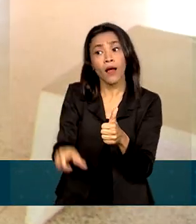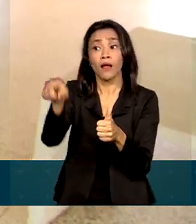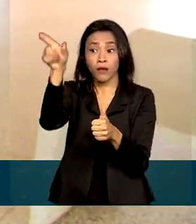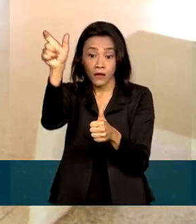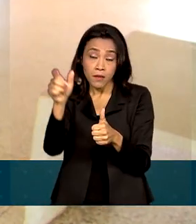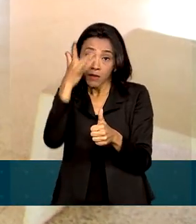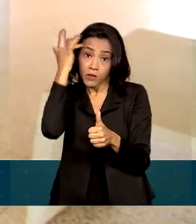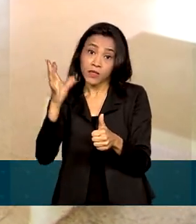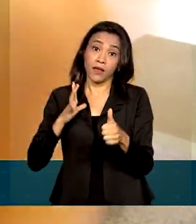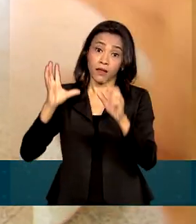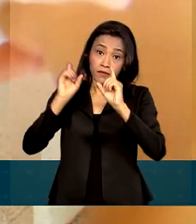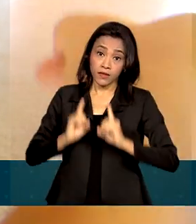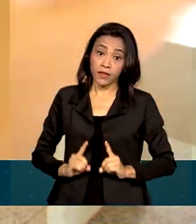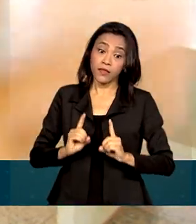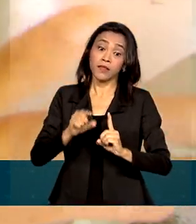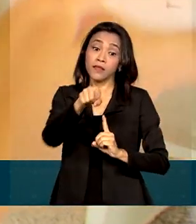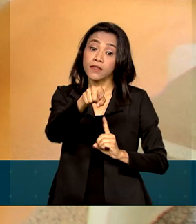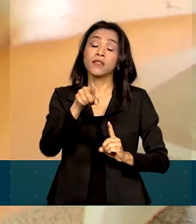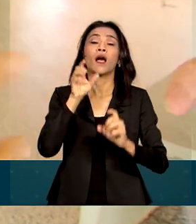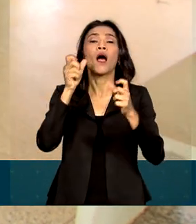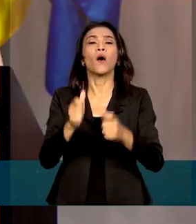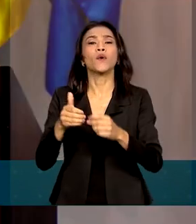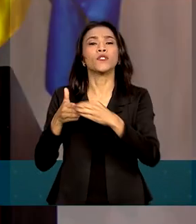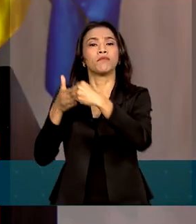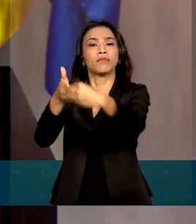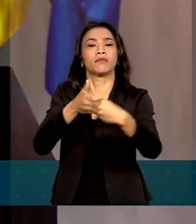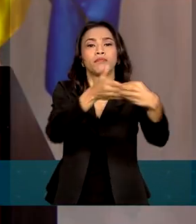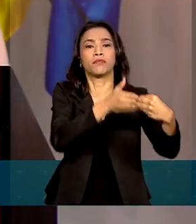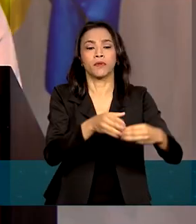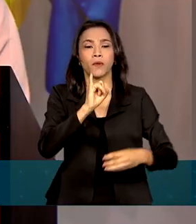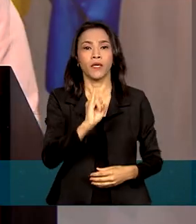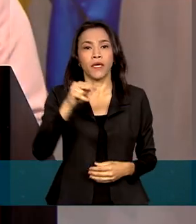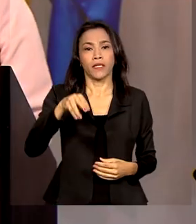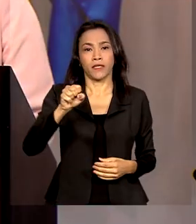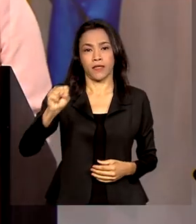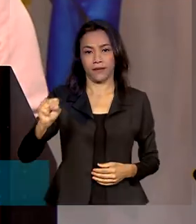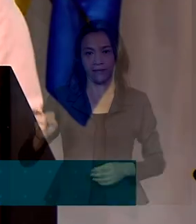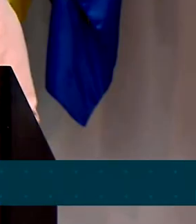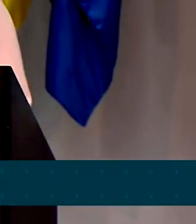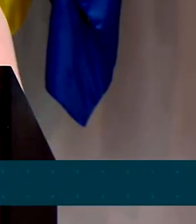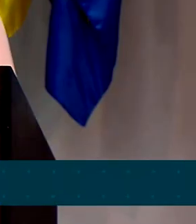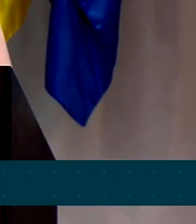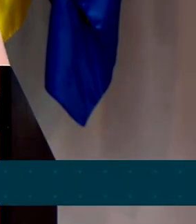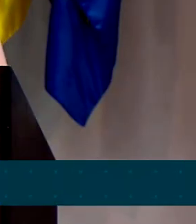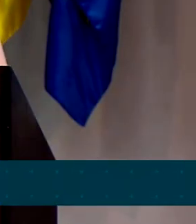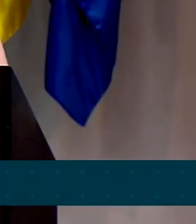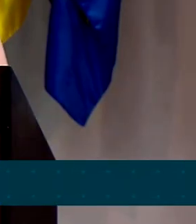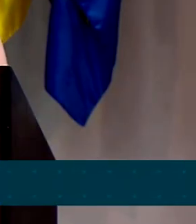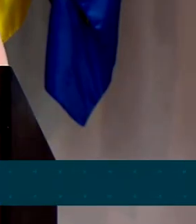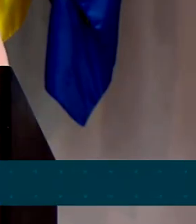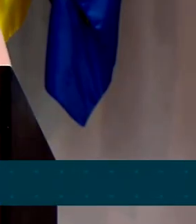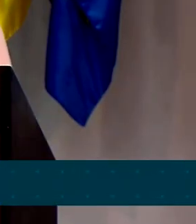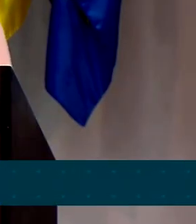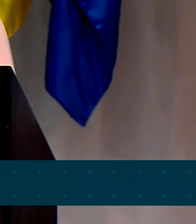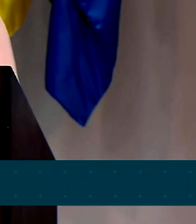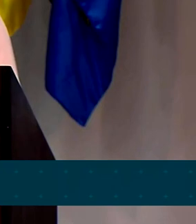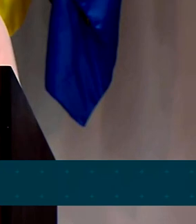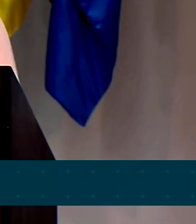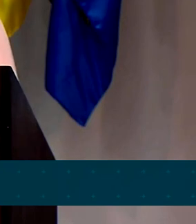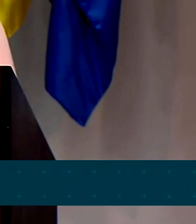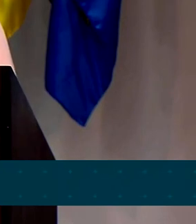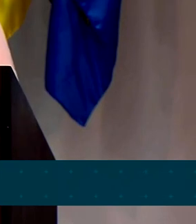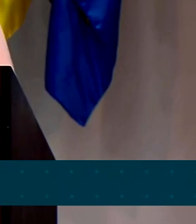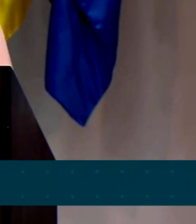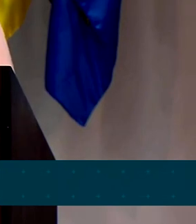deficiência nas unidades do INSS. Celebramos a importância da acessibilidade, da garantia de